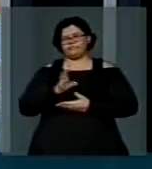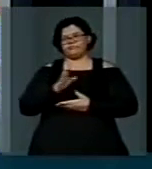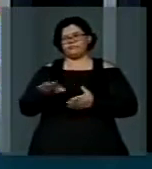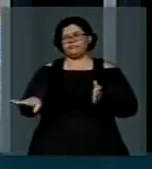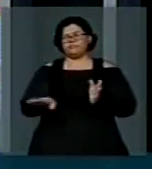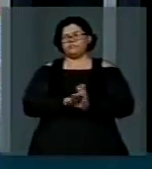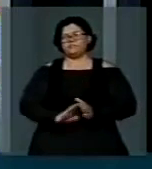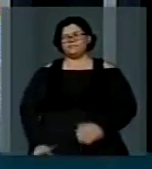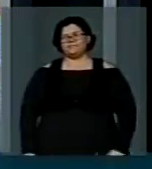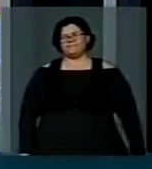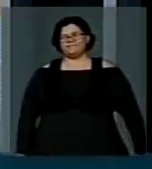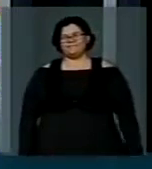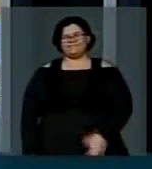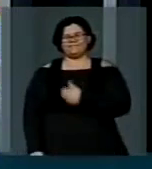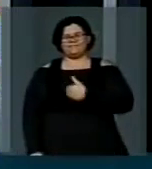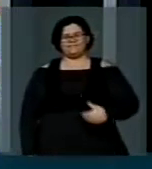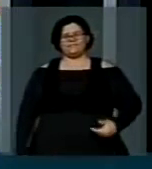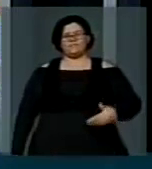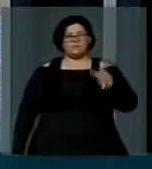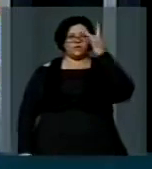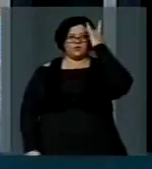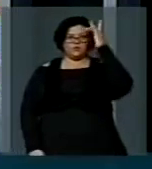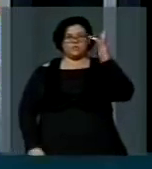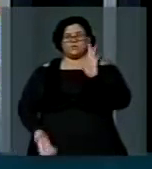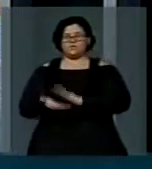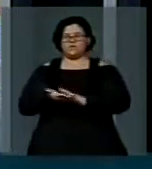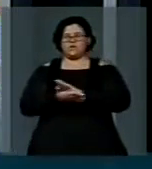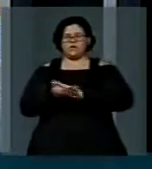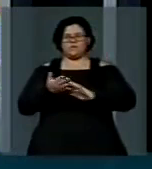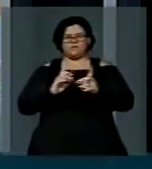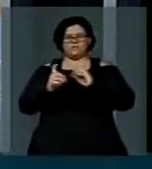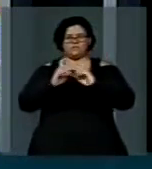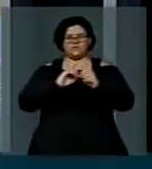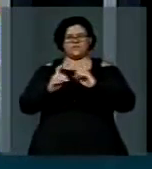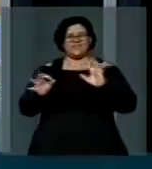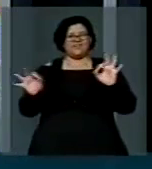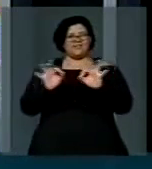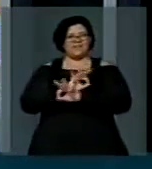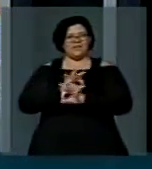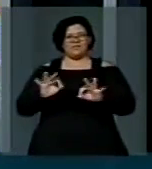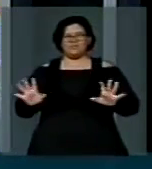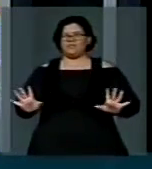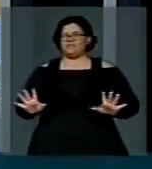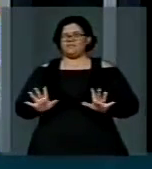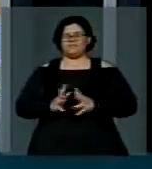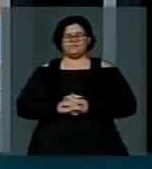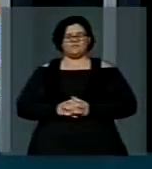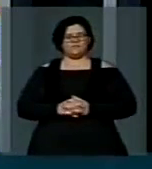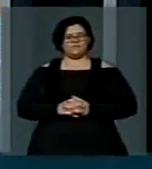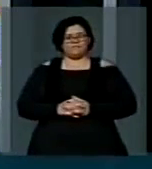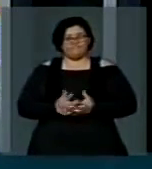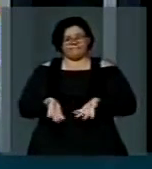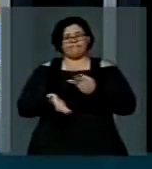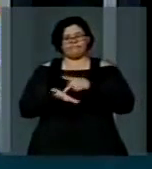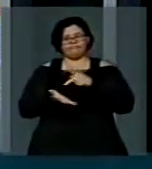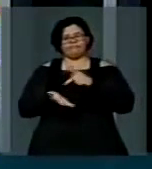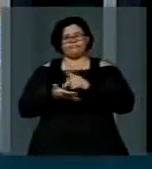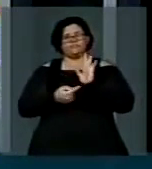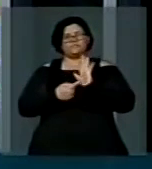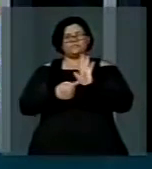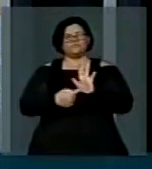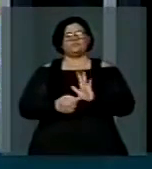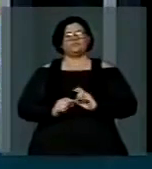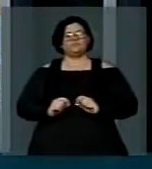o governo não soube administrar as obras de acesso em tempo. Realmente demonstrou